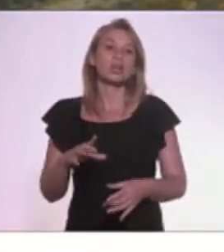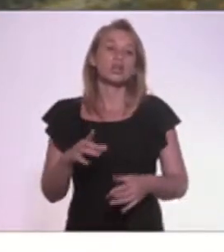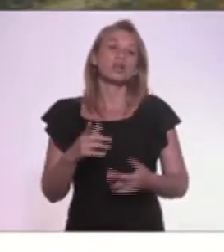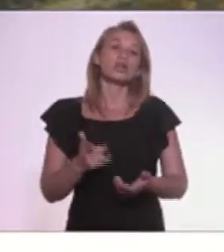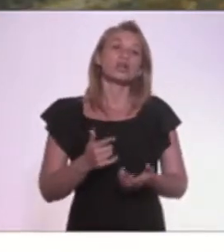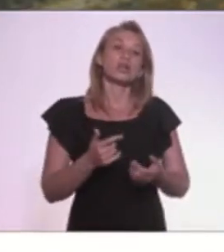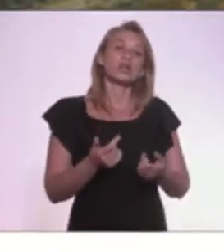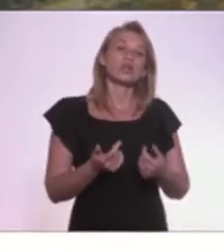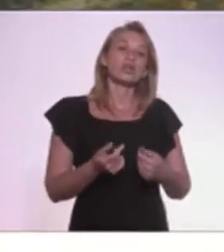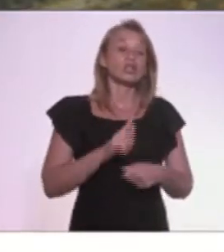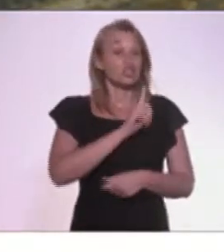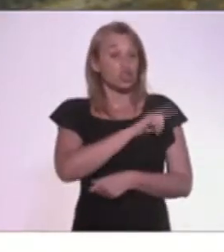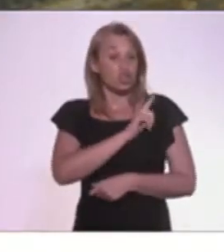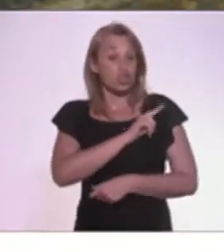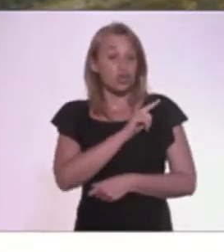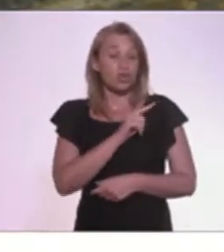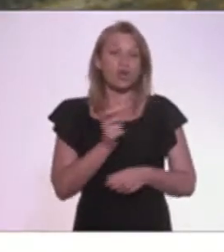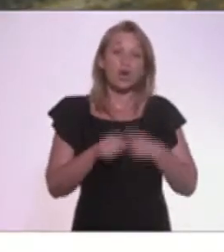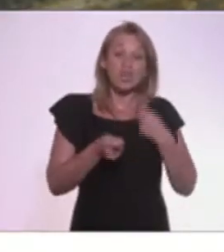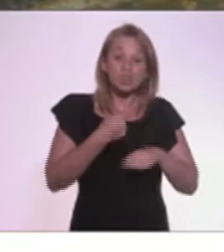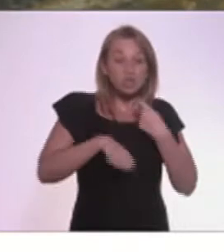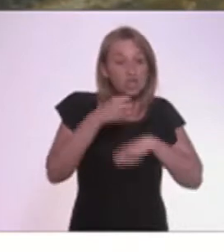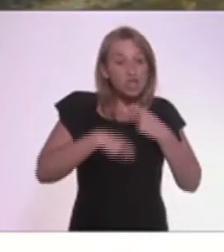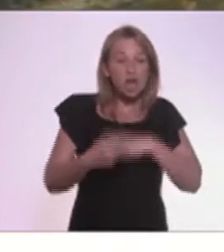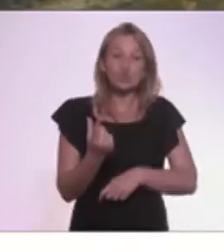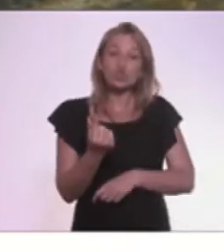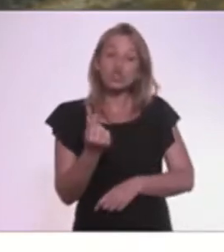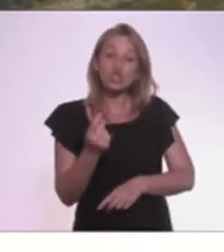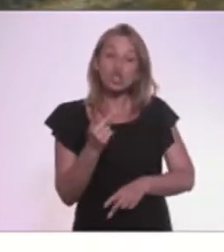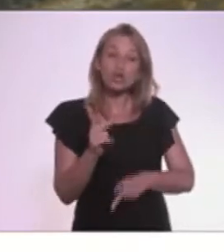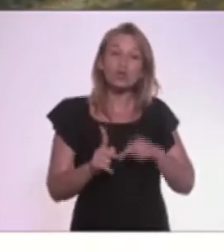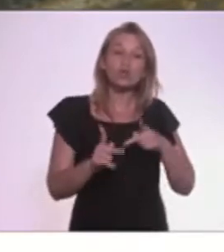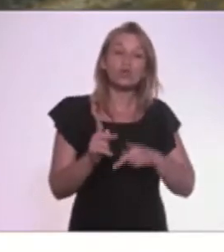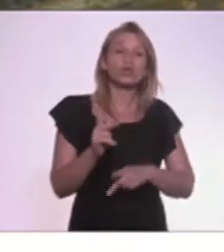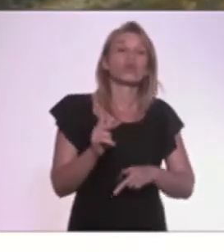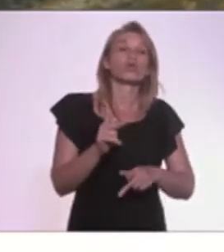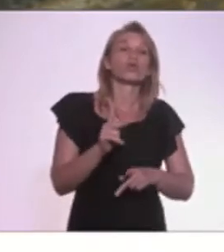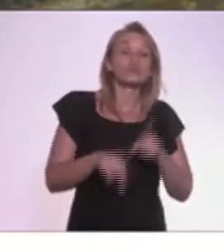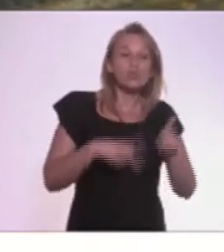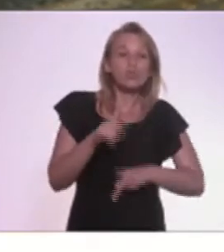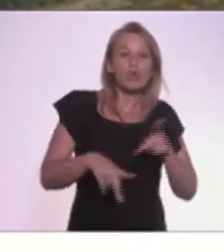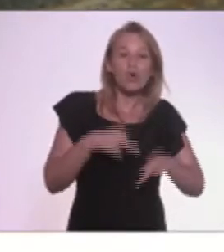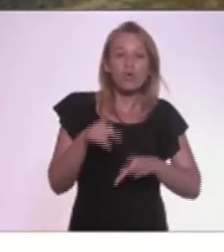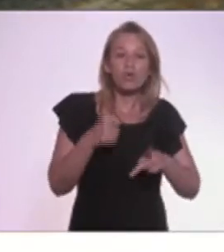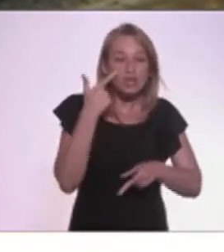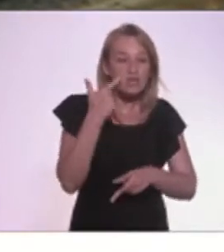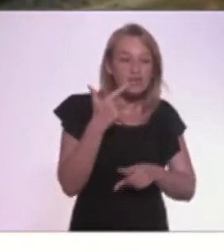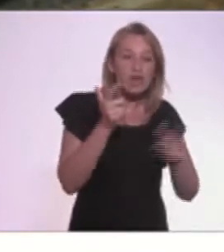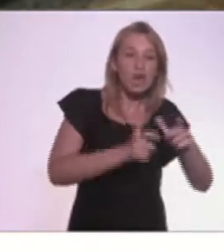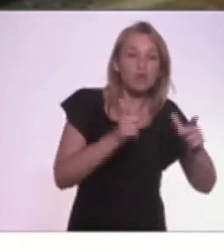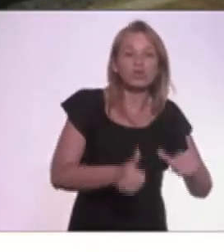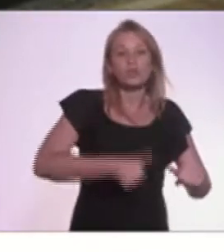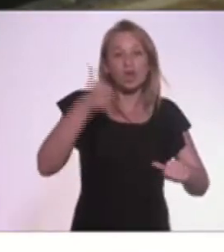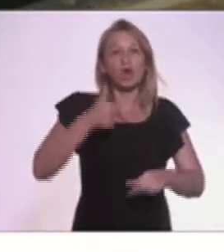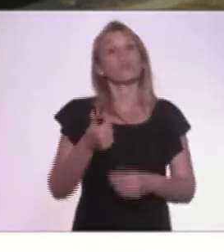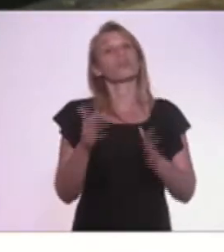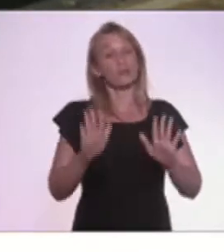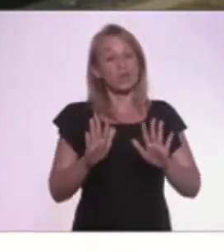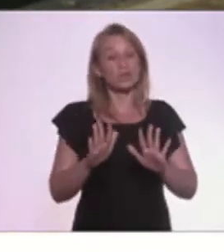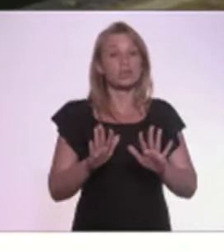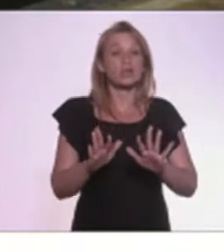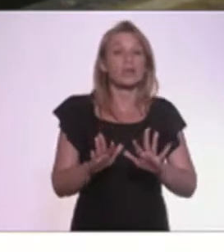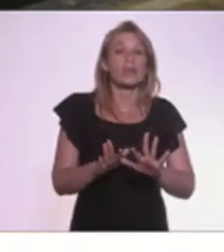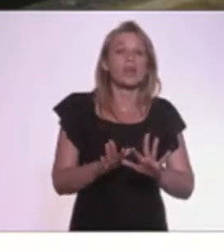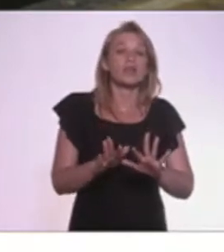gestor gerir o dinheiro público e investir onde a população entende que é mais necessário. Porém, dada